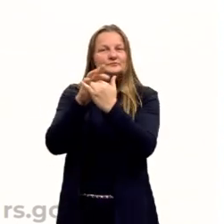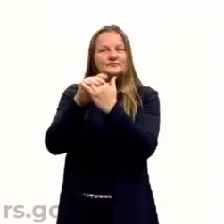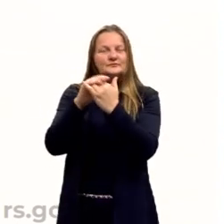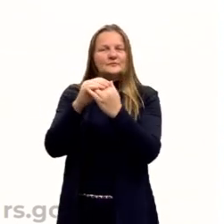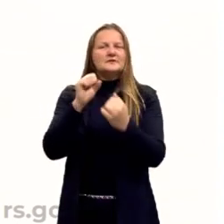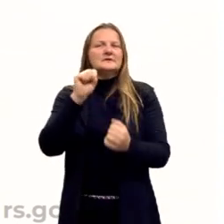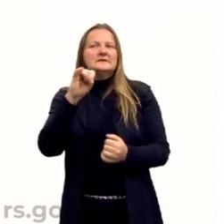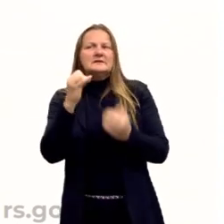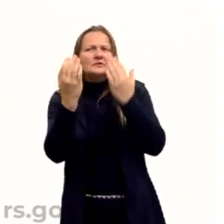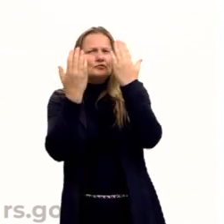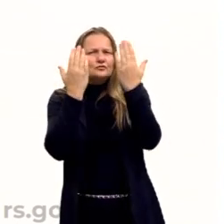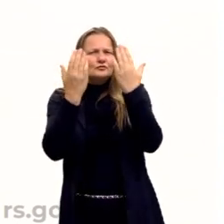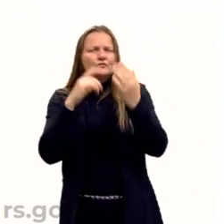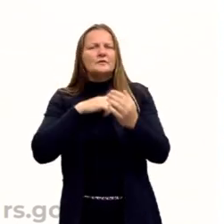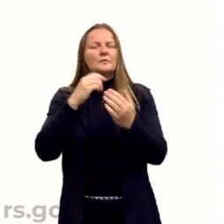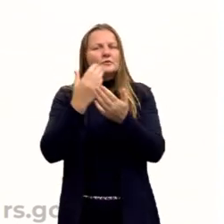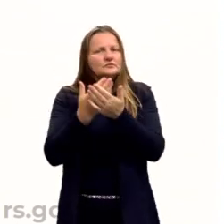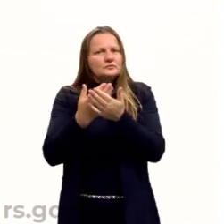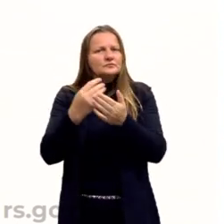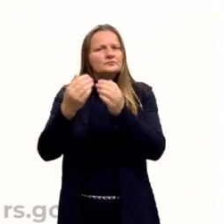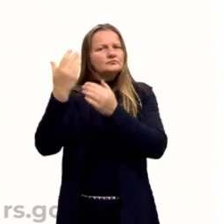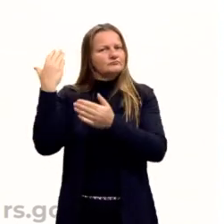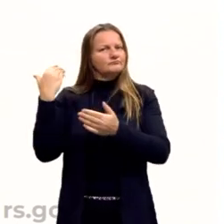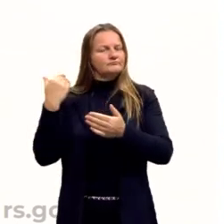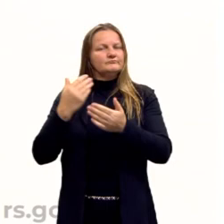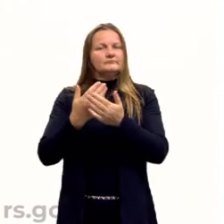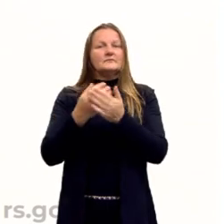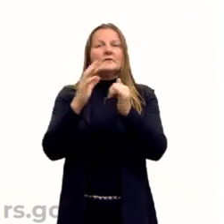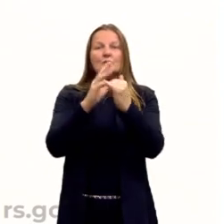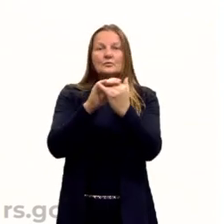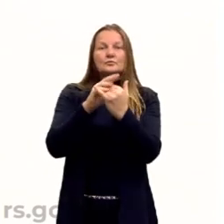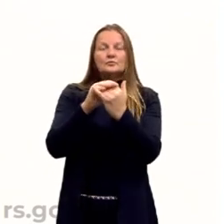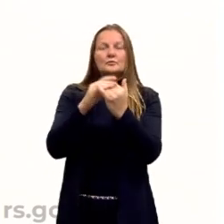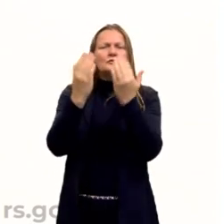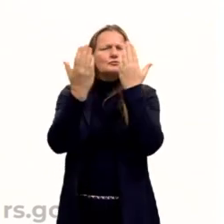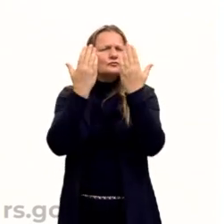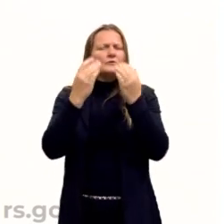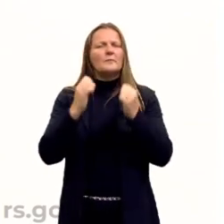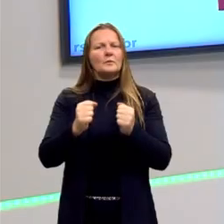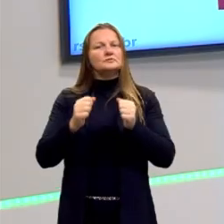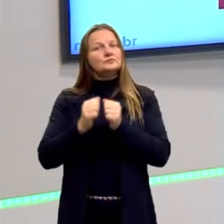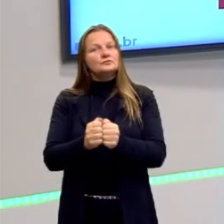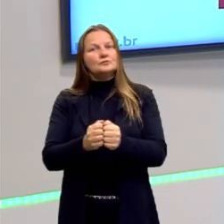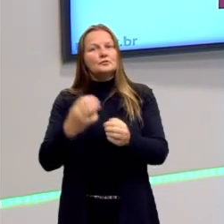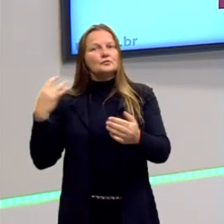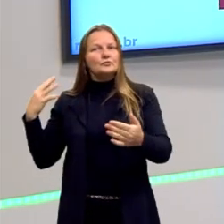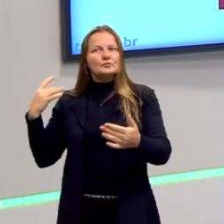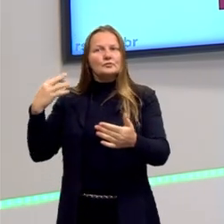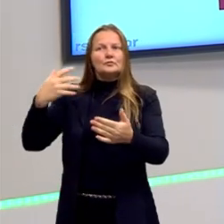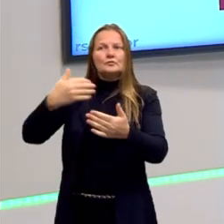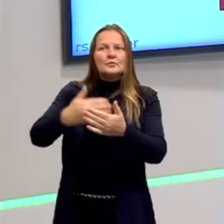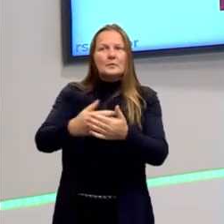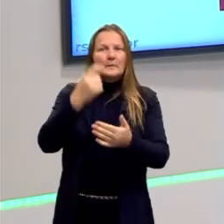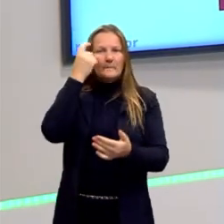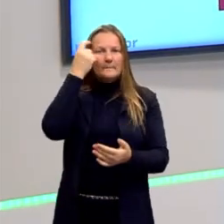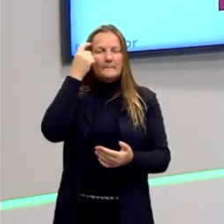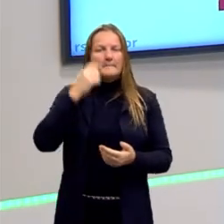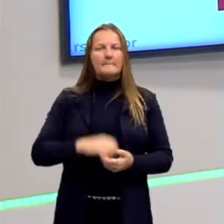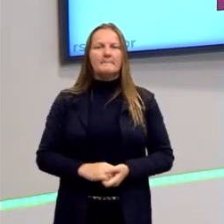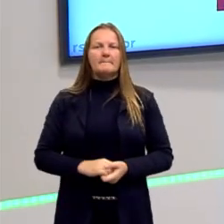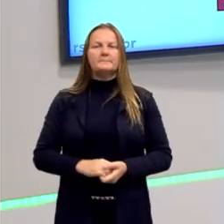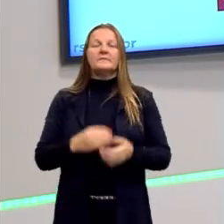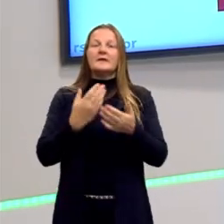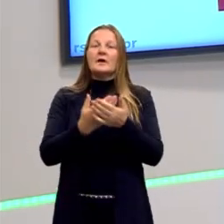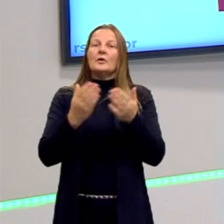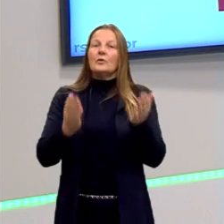favor, recorra às aulas anteriores, estão lá, para você tirar dúvida e ir acompanhando a nossa sequência de pensamento. Nossa